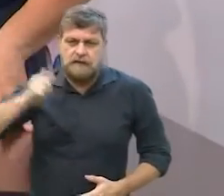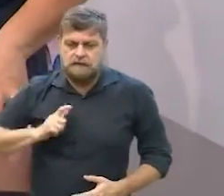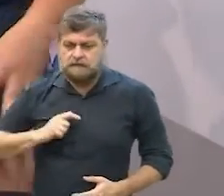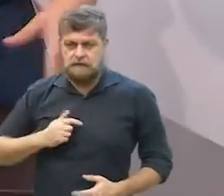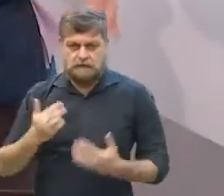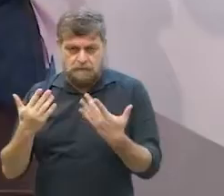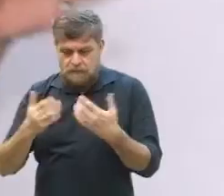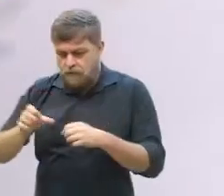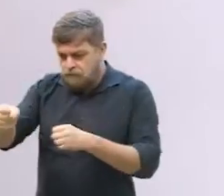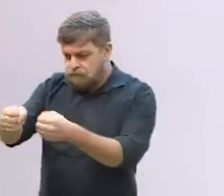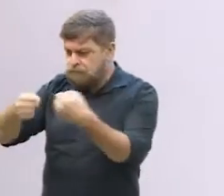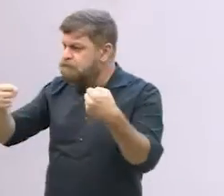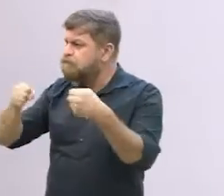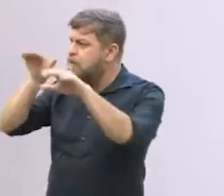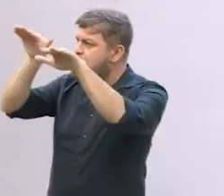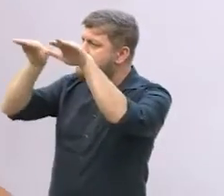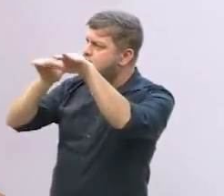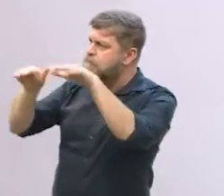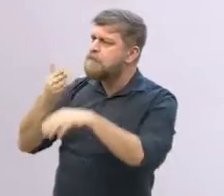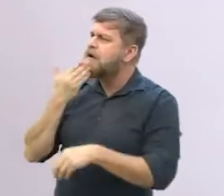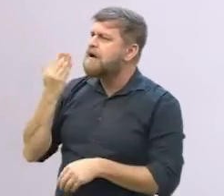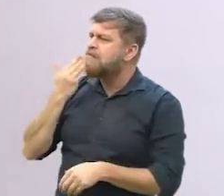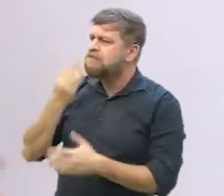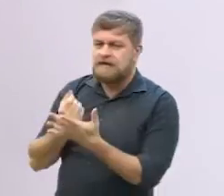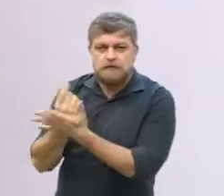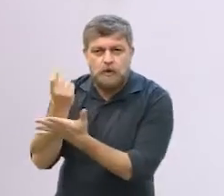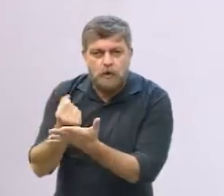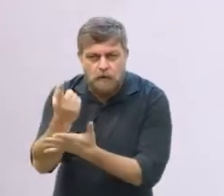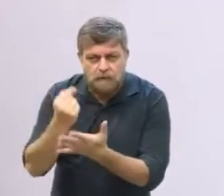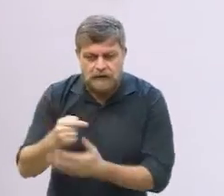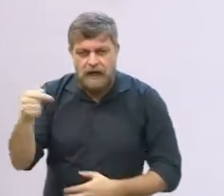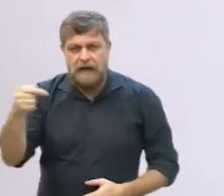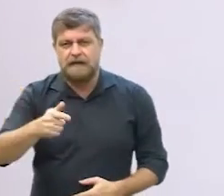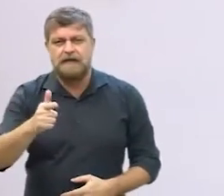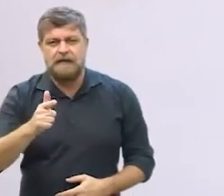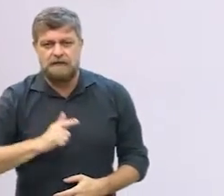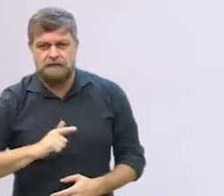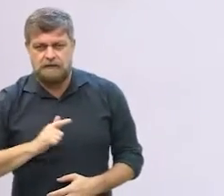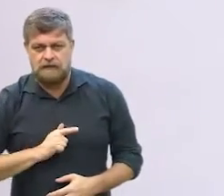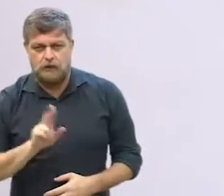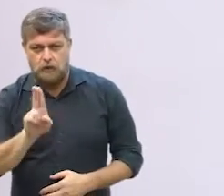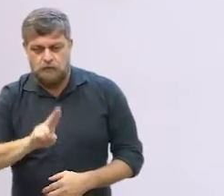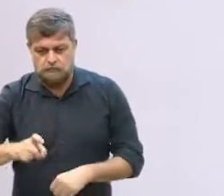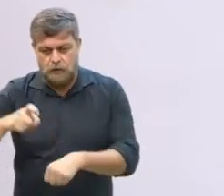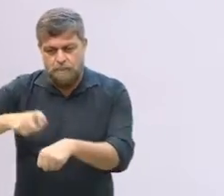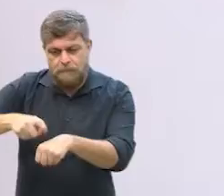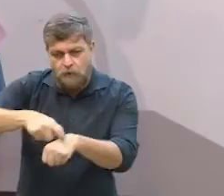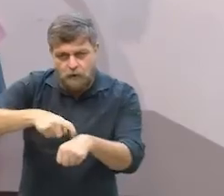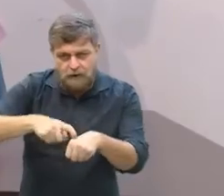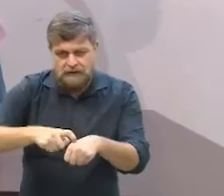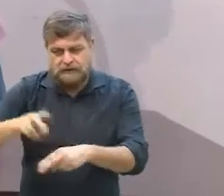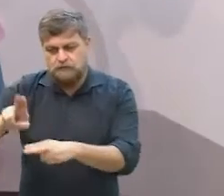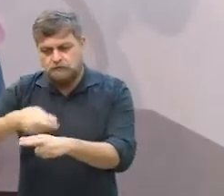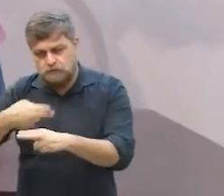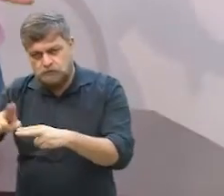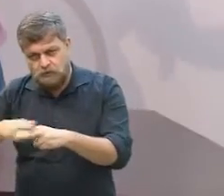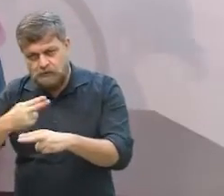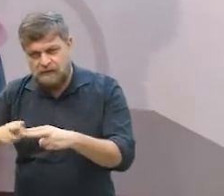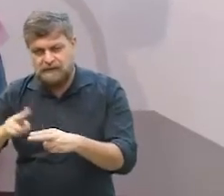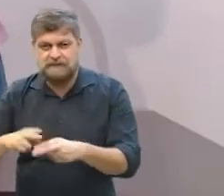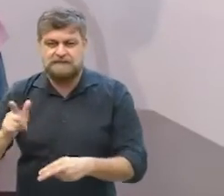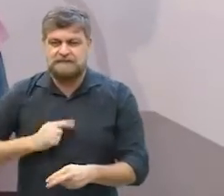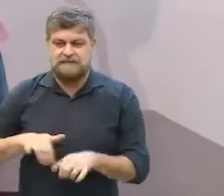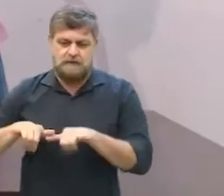tiver em mãos do que tiver de fácil acesso para comprar aqui que a gente tem a gente usou morango chocolates que